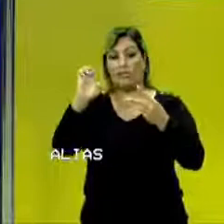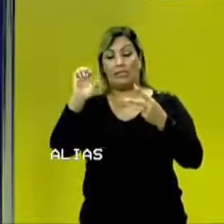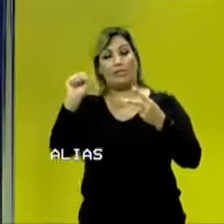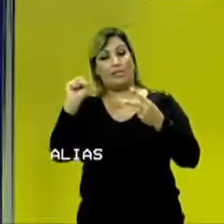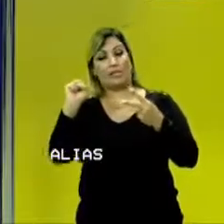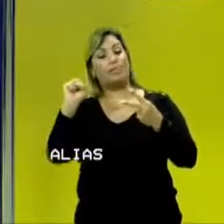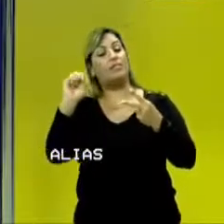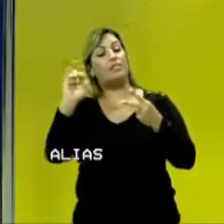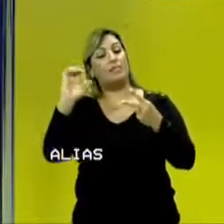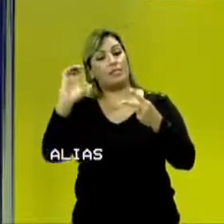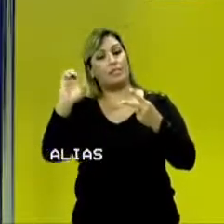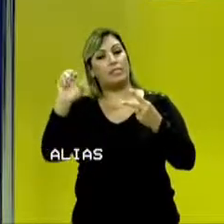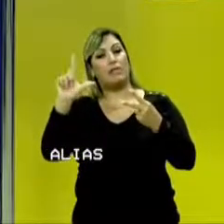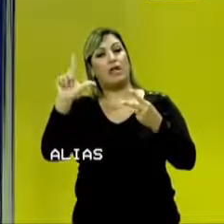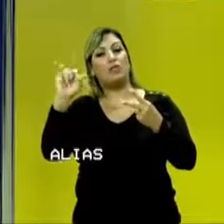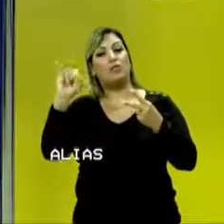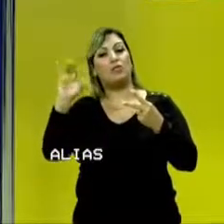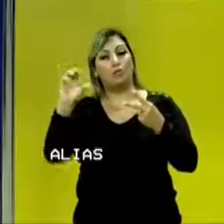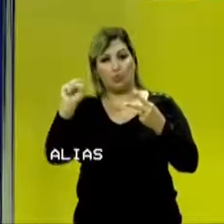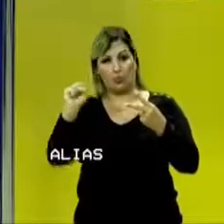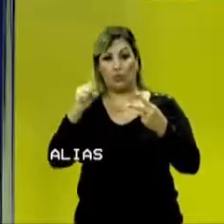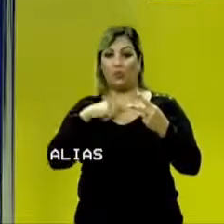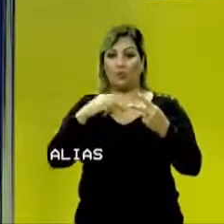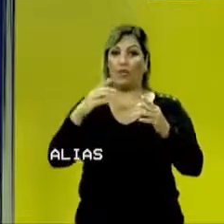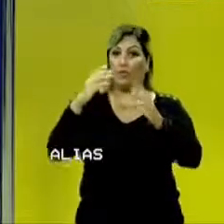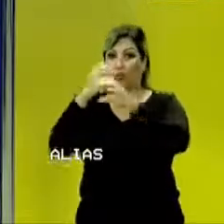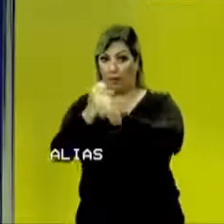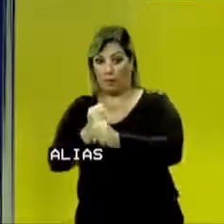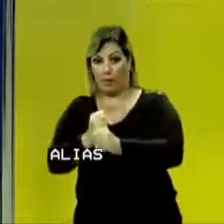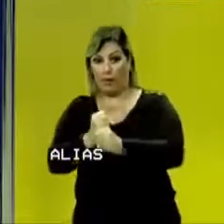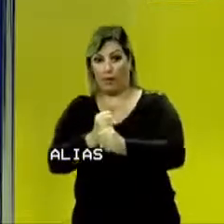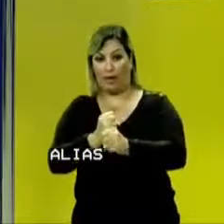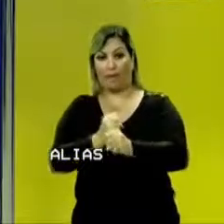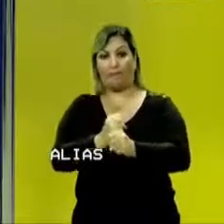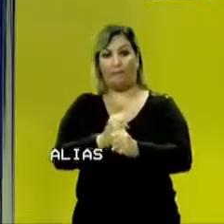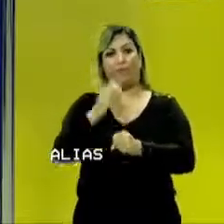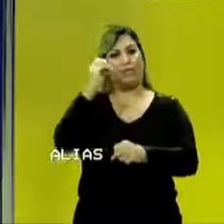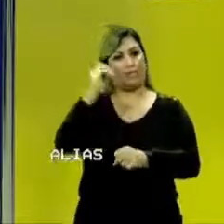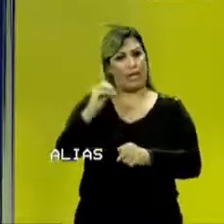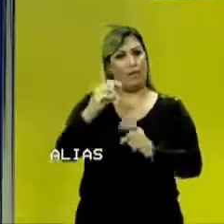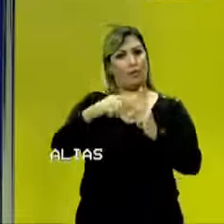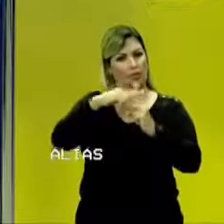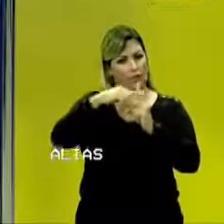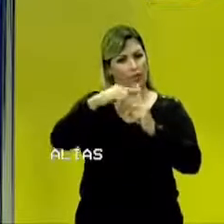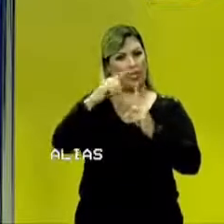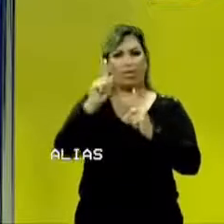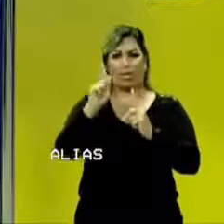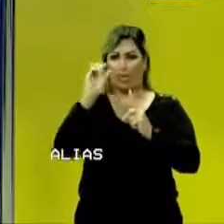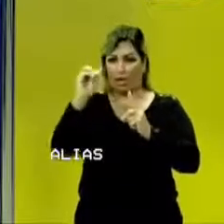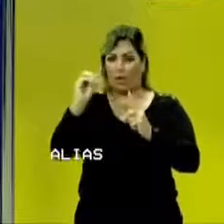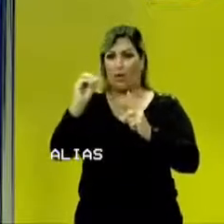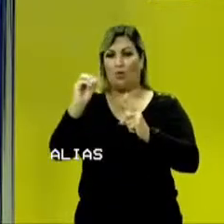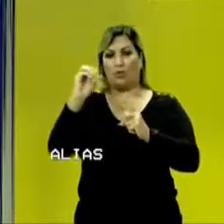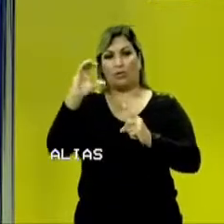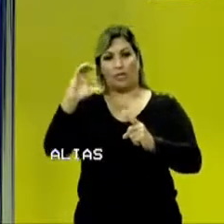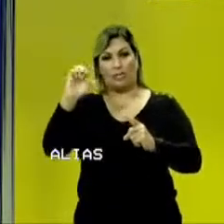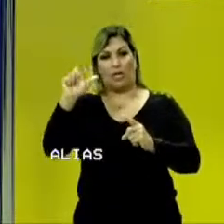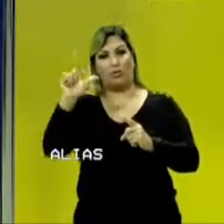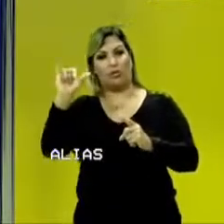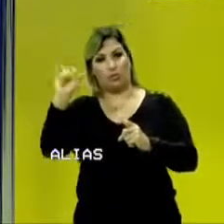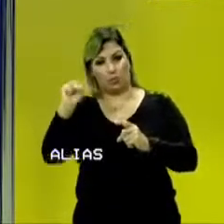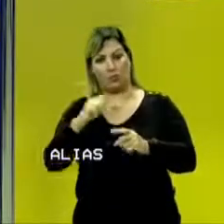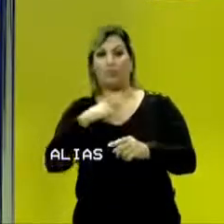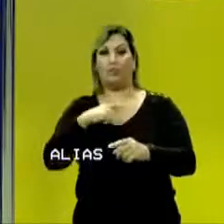273, para chegar na temperatura dada em Kelvin. Por exemplo, zero grau Celsius, arredondando, 273 Kelvin.